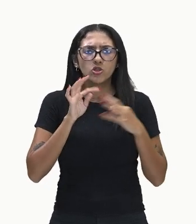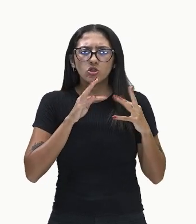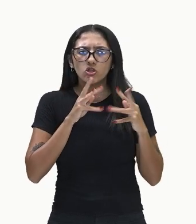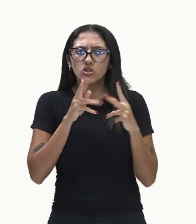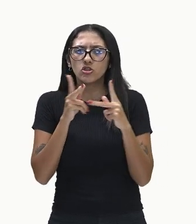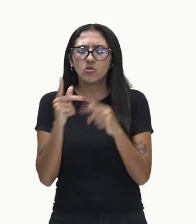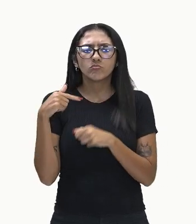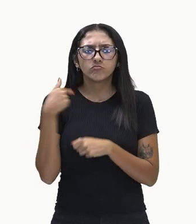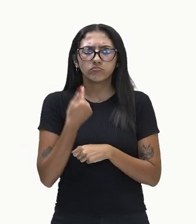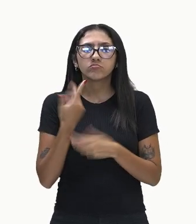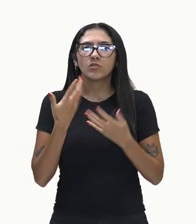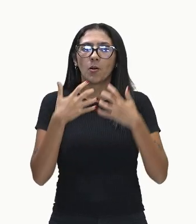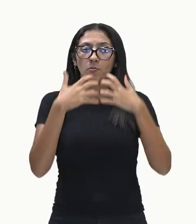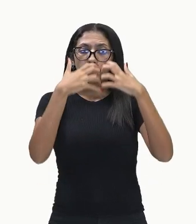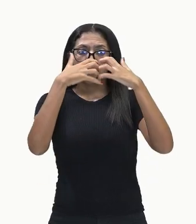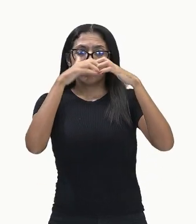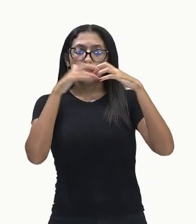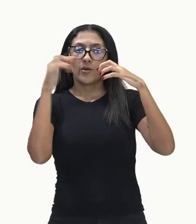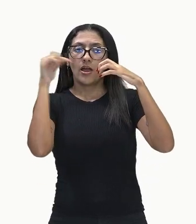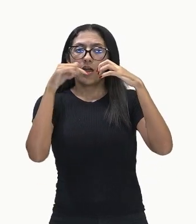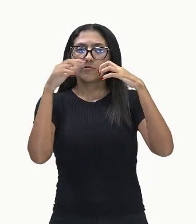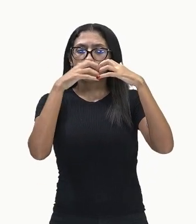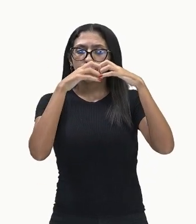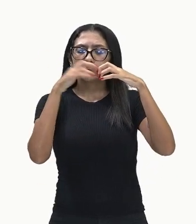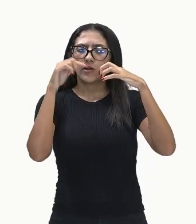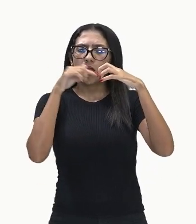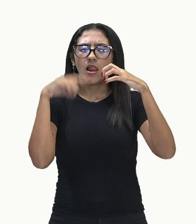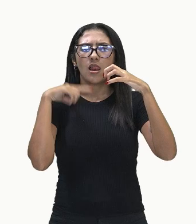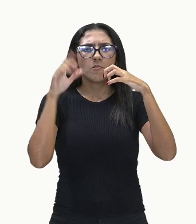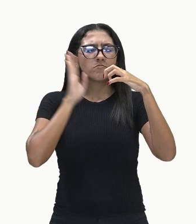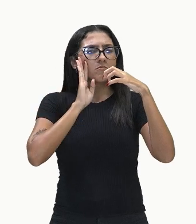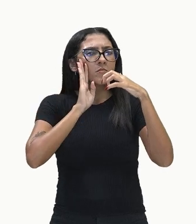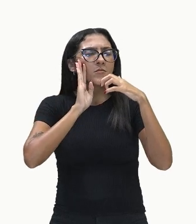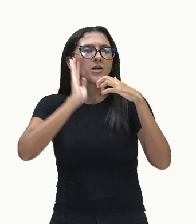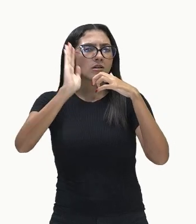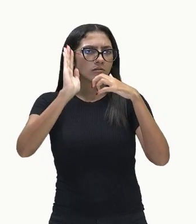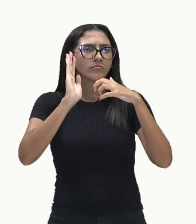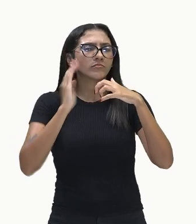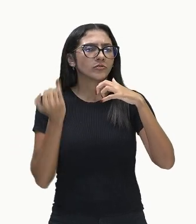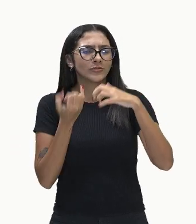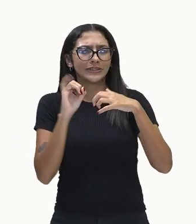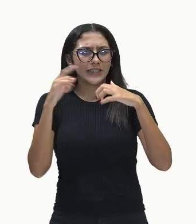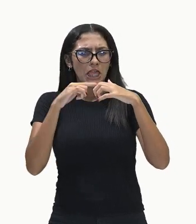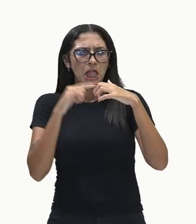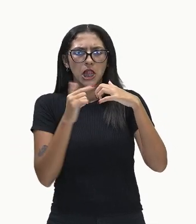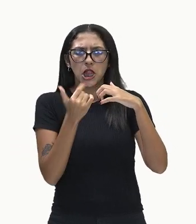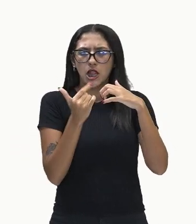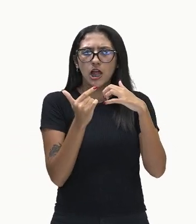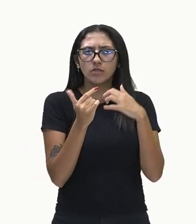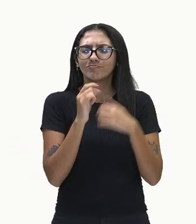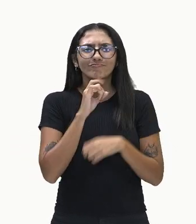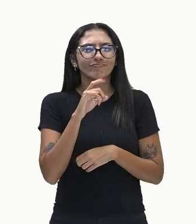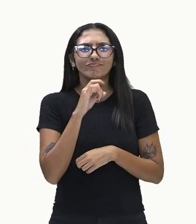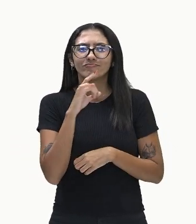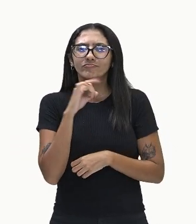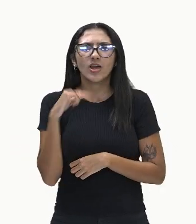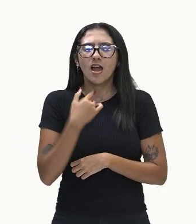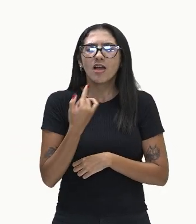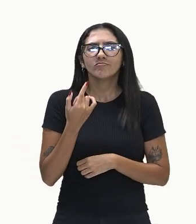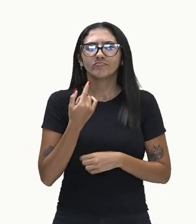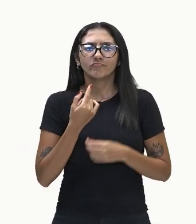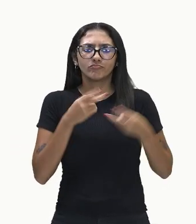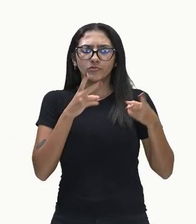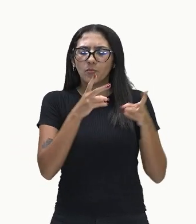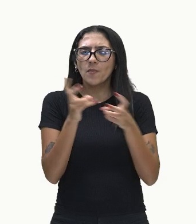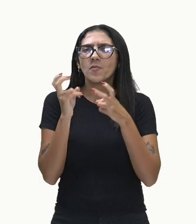o cérebro atua de forma decisiva, de forma primordial. Sem ele, a gente não conseguiria funcionar